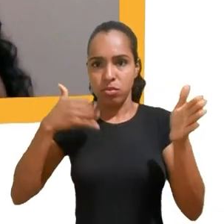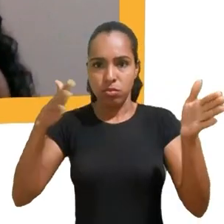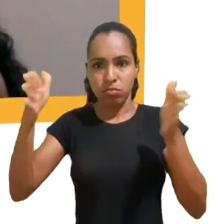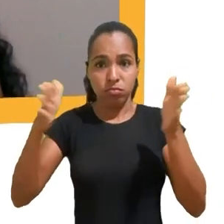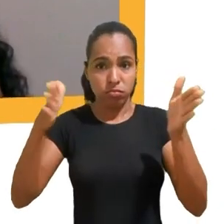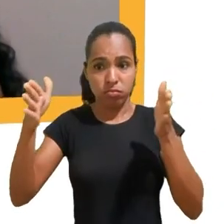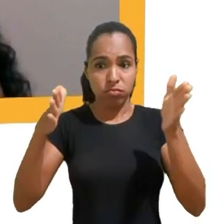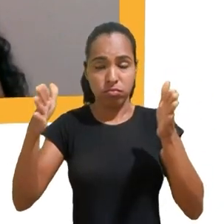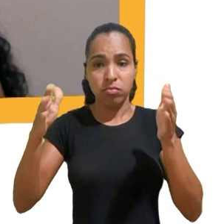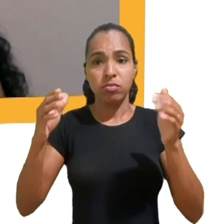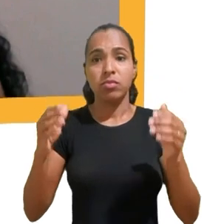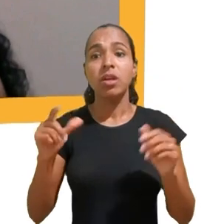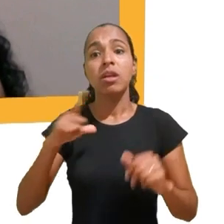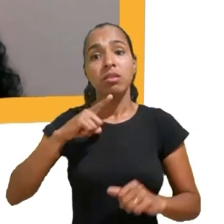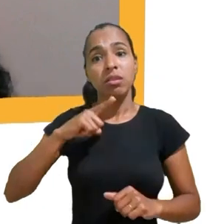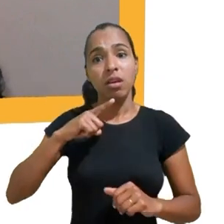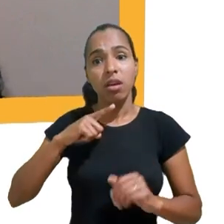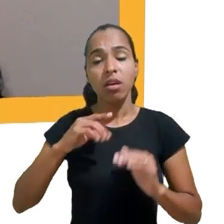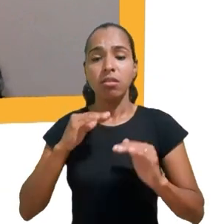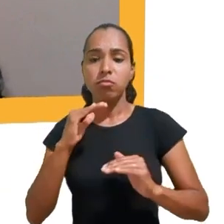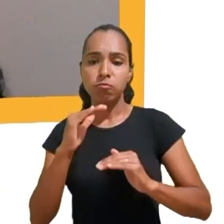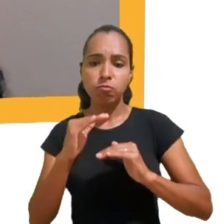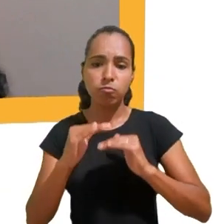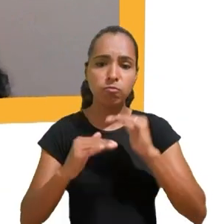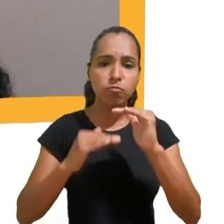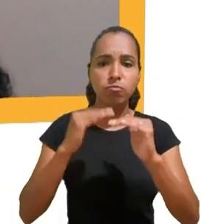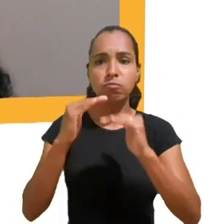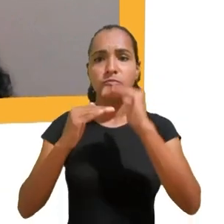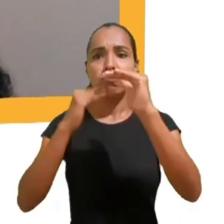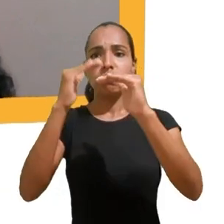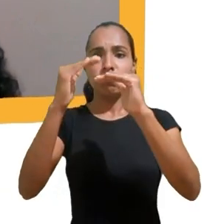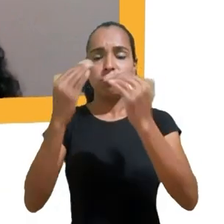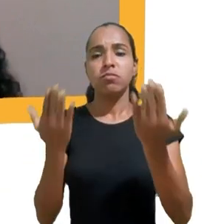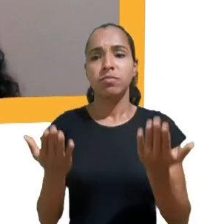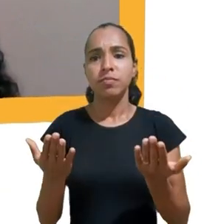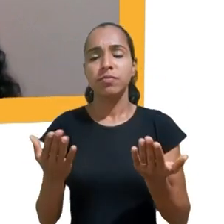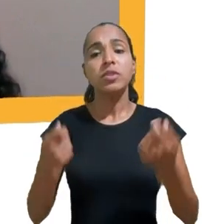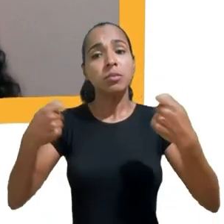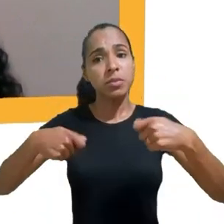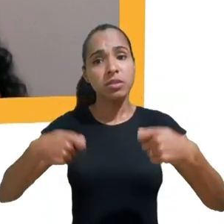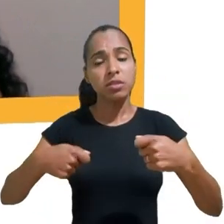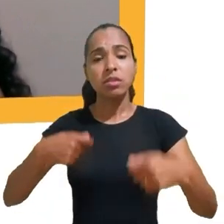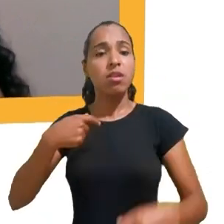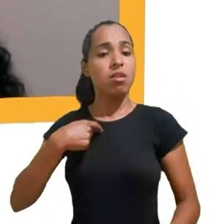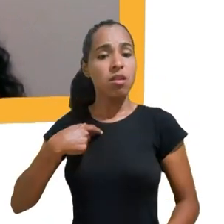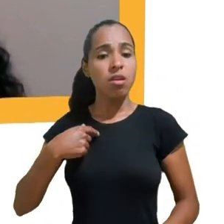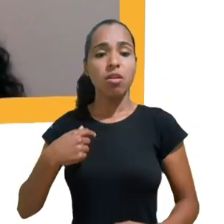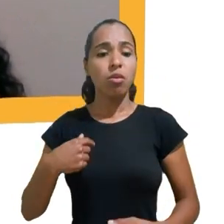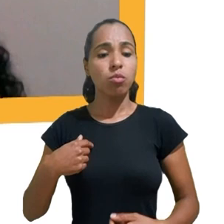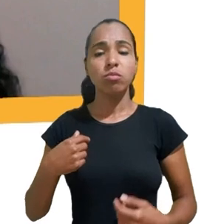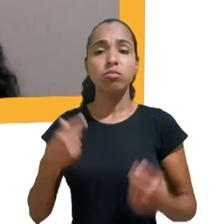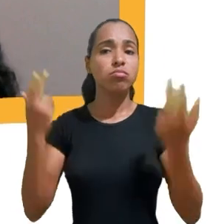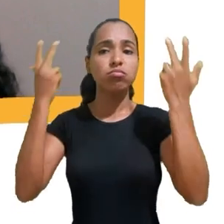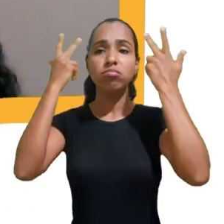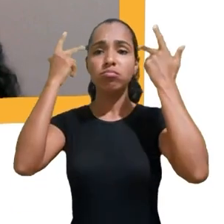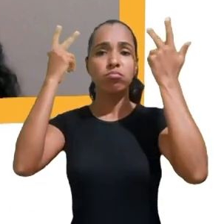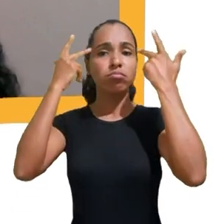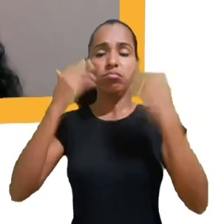sobre como se aceitar, porque a gente vem de uma... um ensinamento, uma cultura um pouco